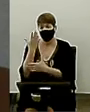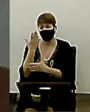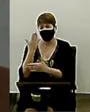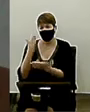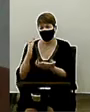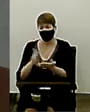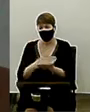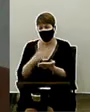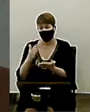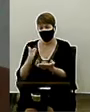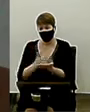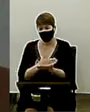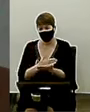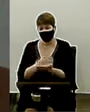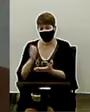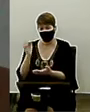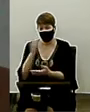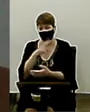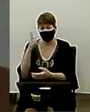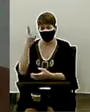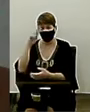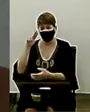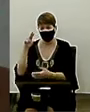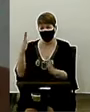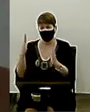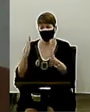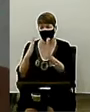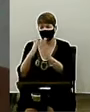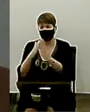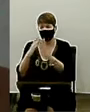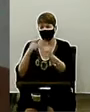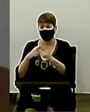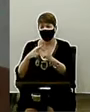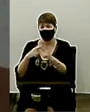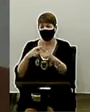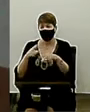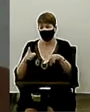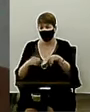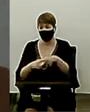livro Breve História da Igreja Presbiteriana em Goiás.